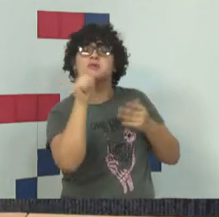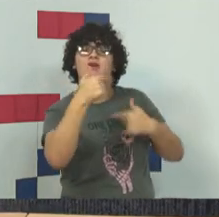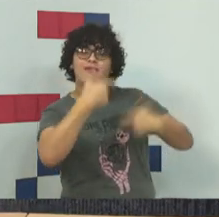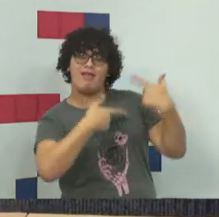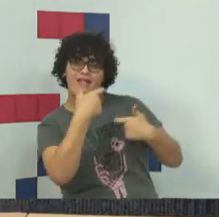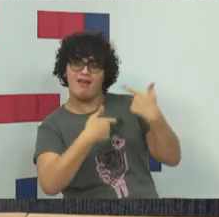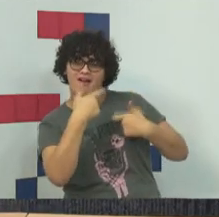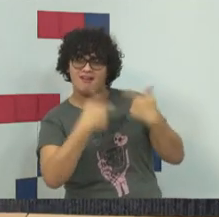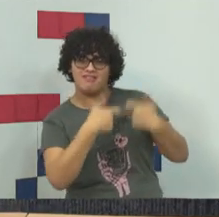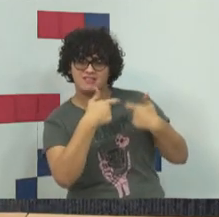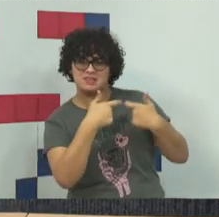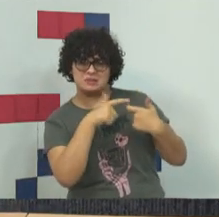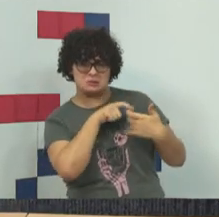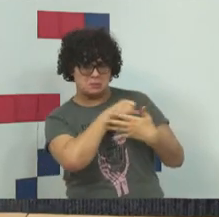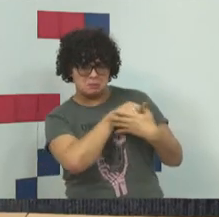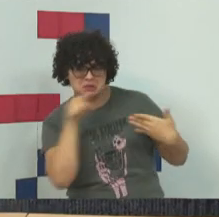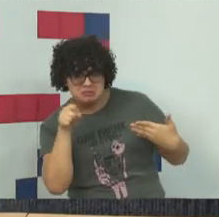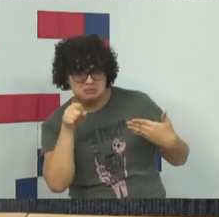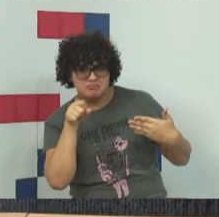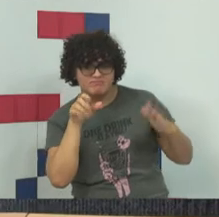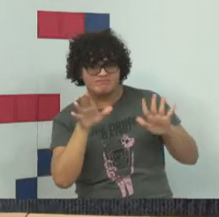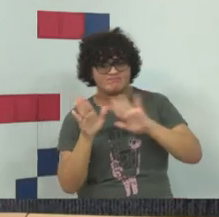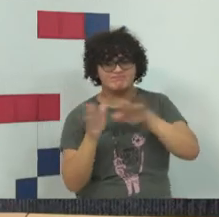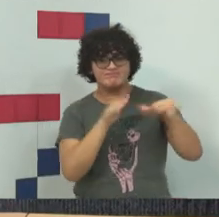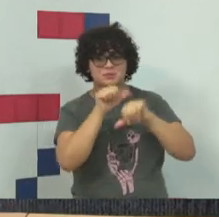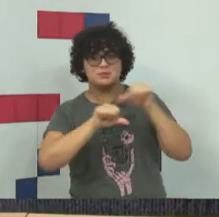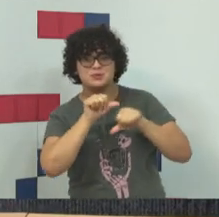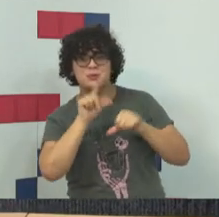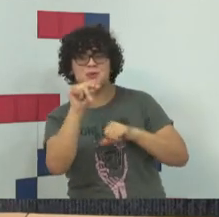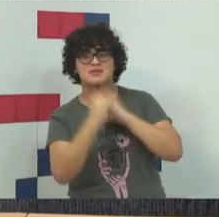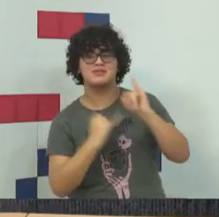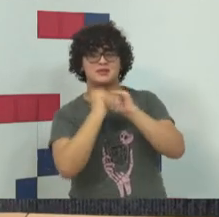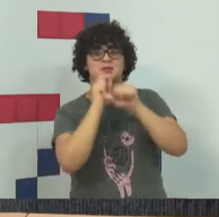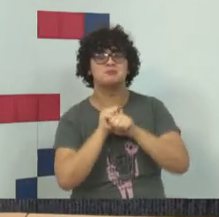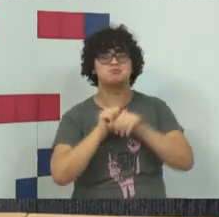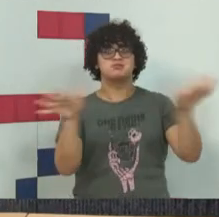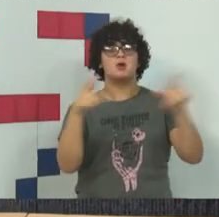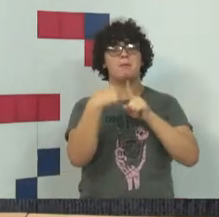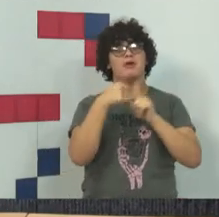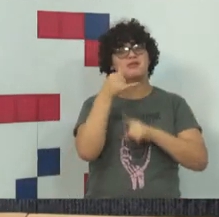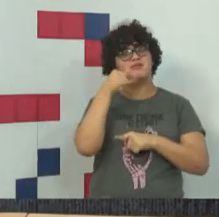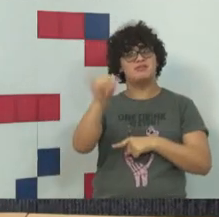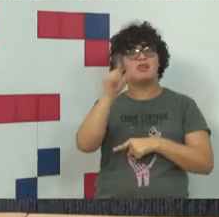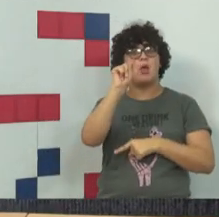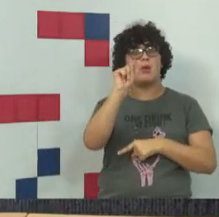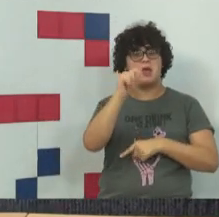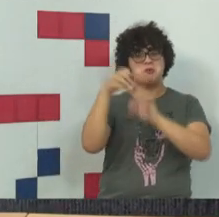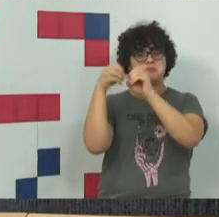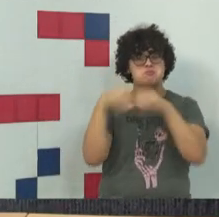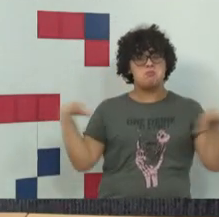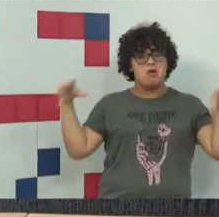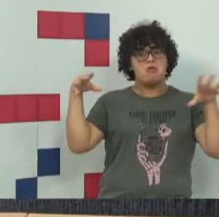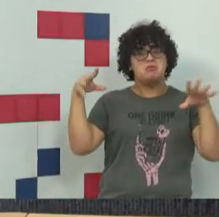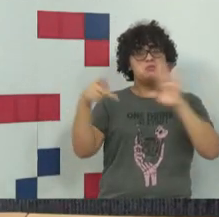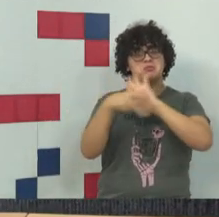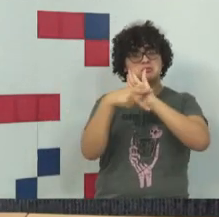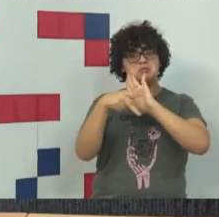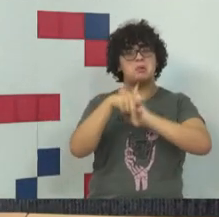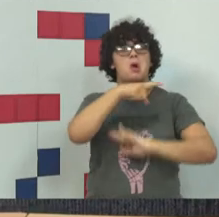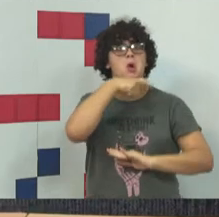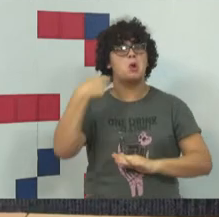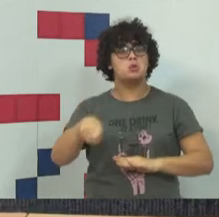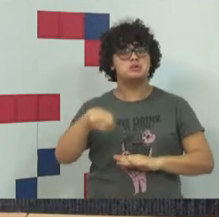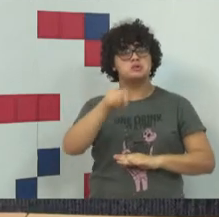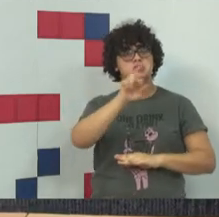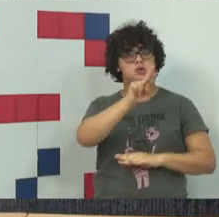Fria, para se proteger de eventuais ataques russos. Nós temos que lembrar que, na década de 60,